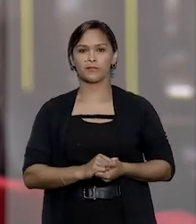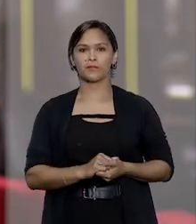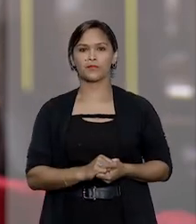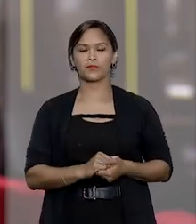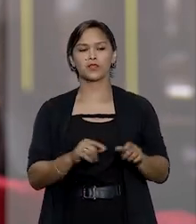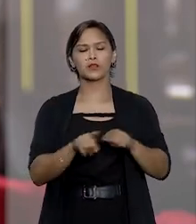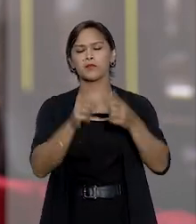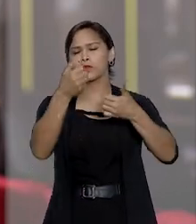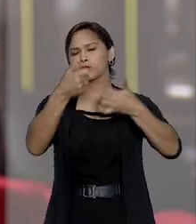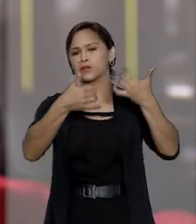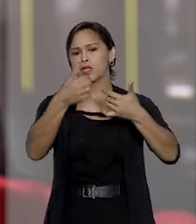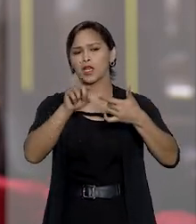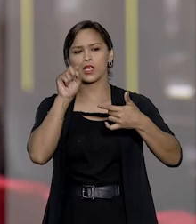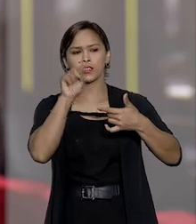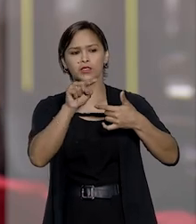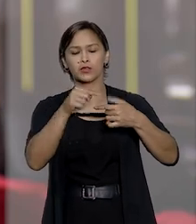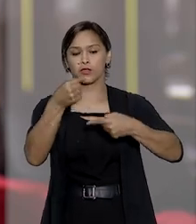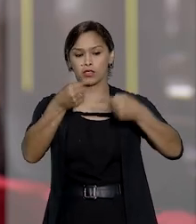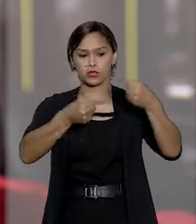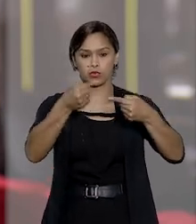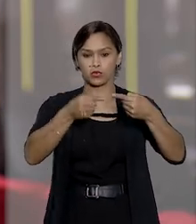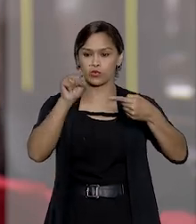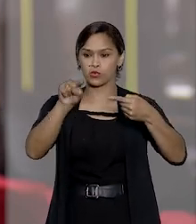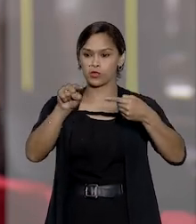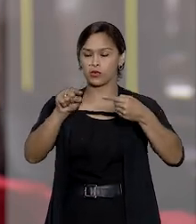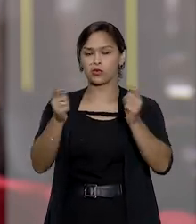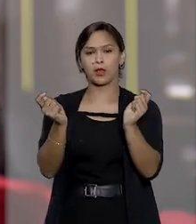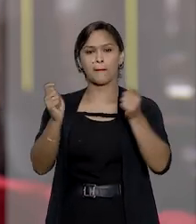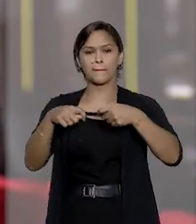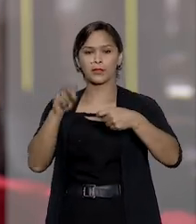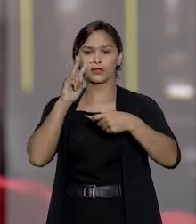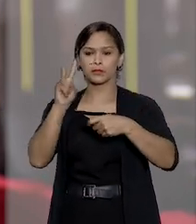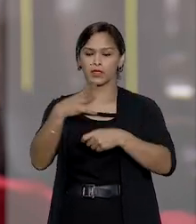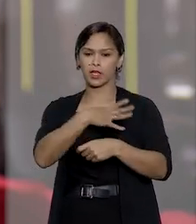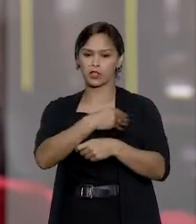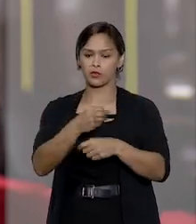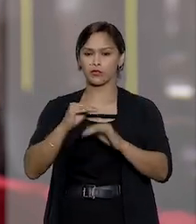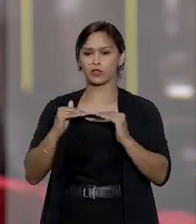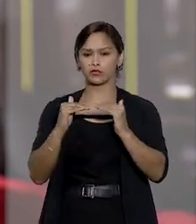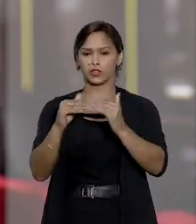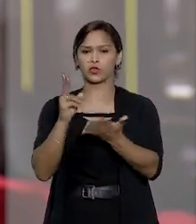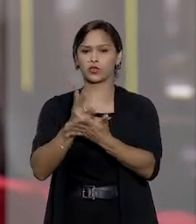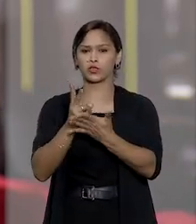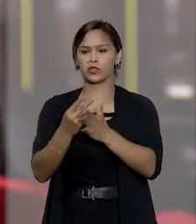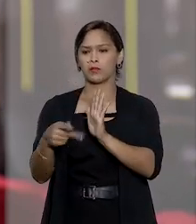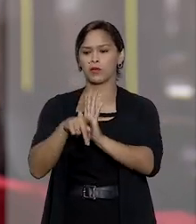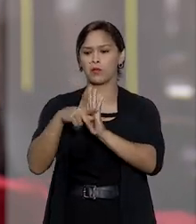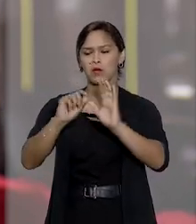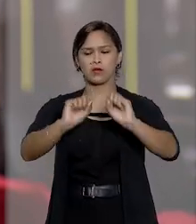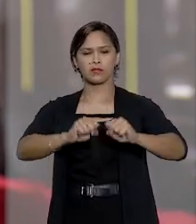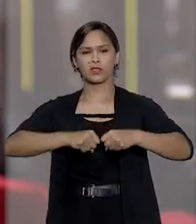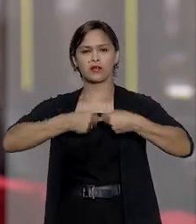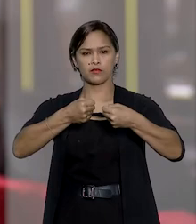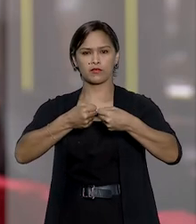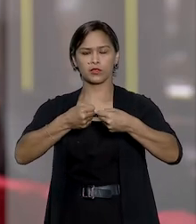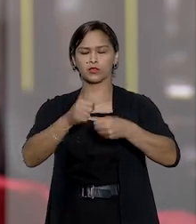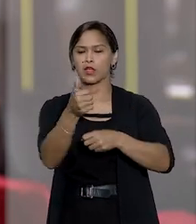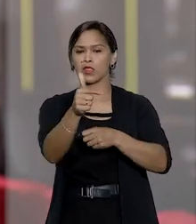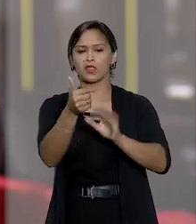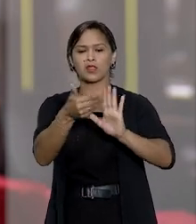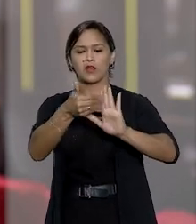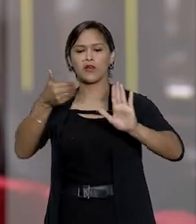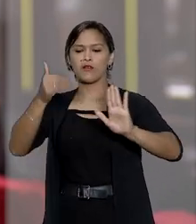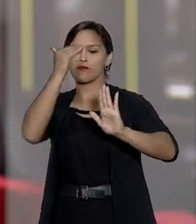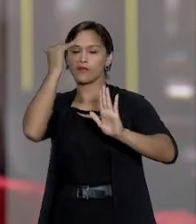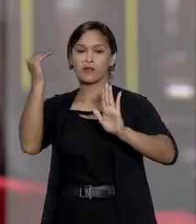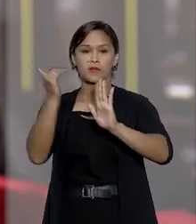fundamento de que a discussão sobre a capacidade do filho de se manter pelo próprio esforço não afasta